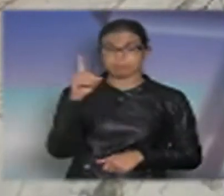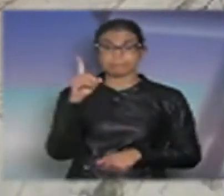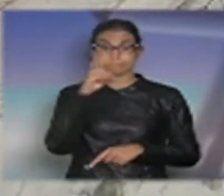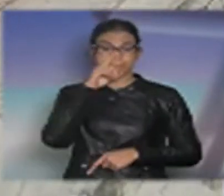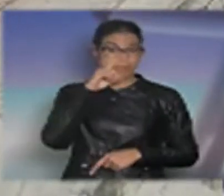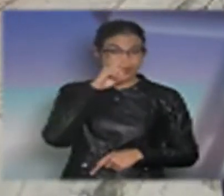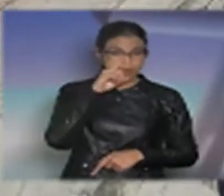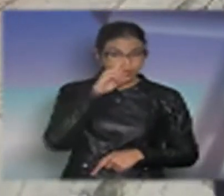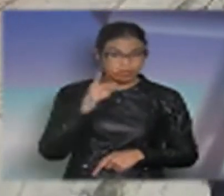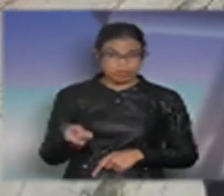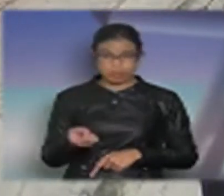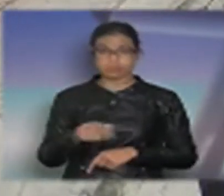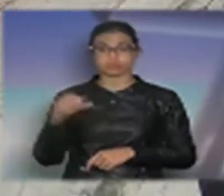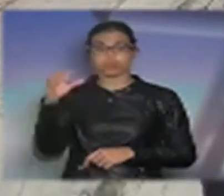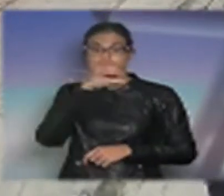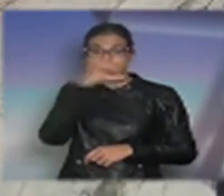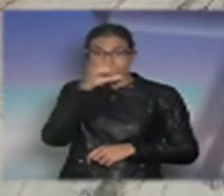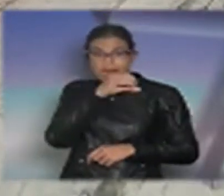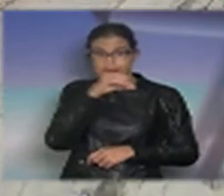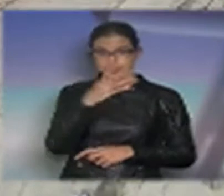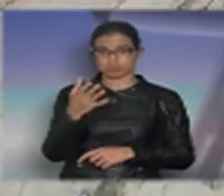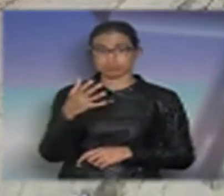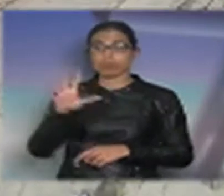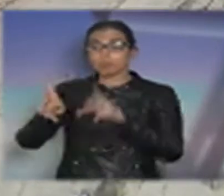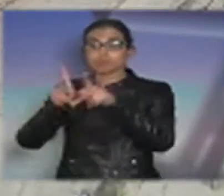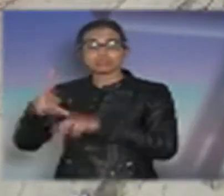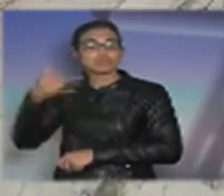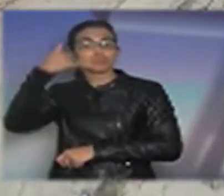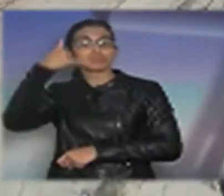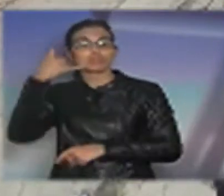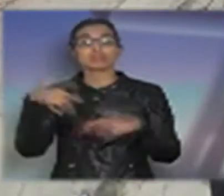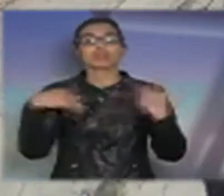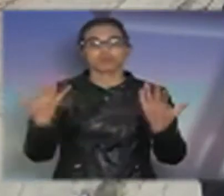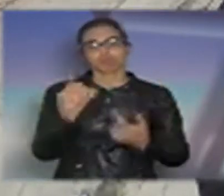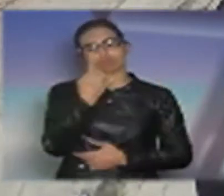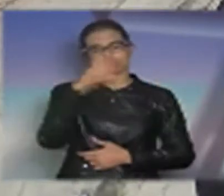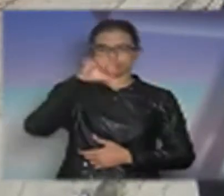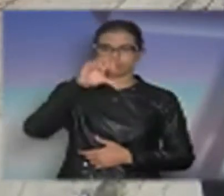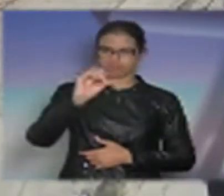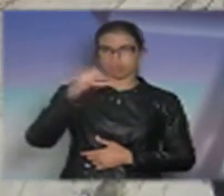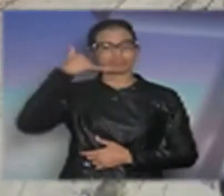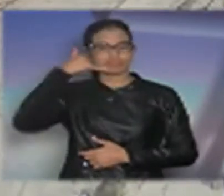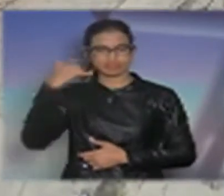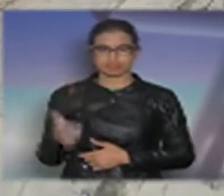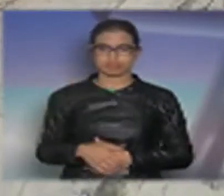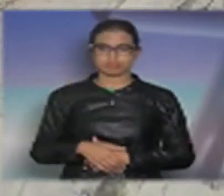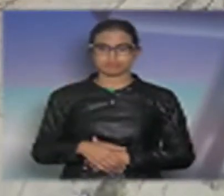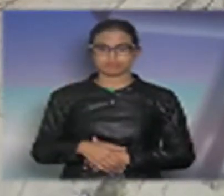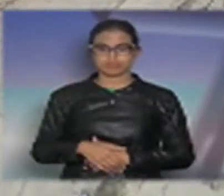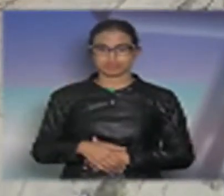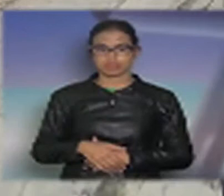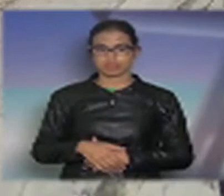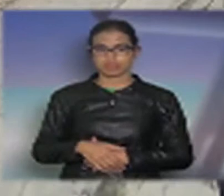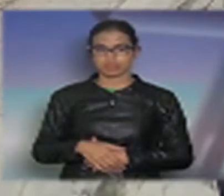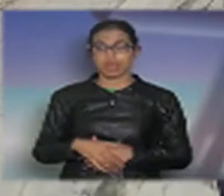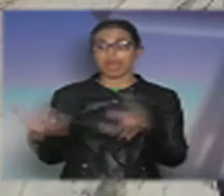numa situação de emergência, o único número que resta para a população ligar é 190. E a única pessoa que vai atender essa